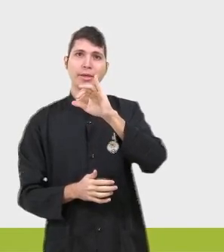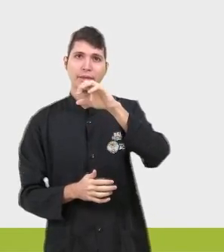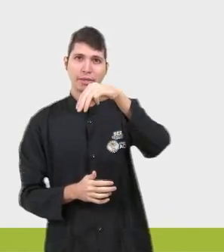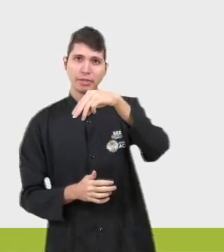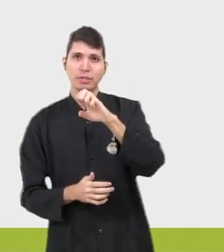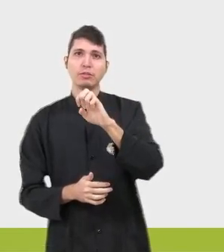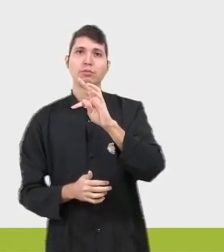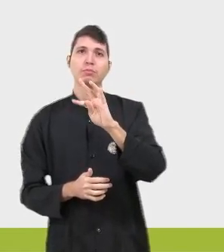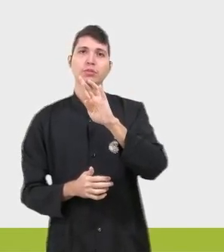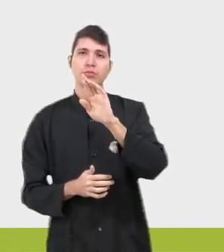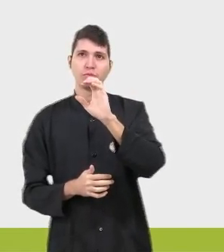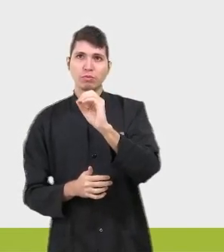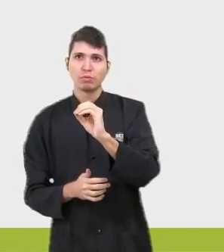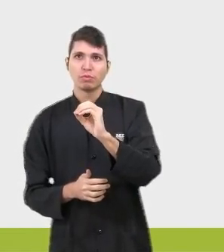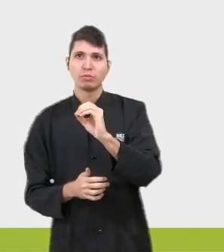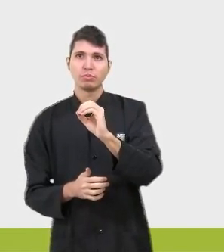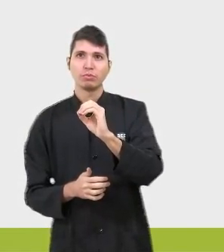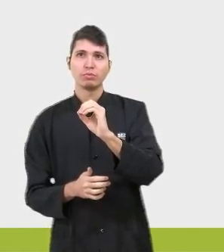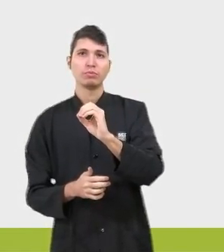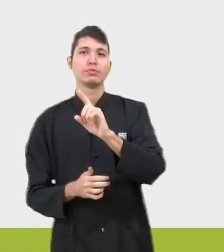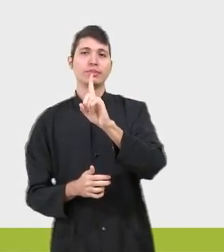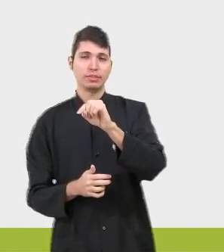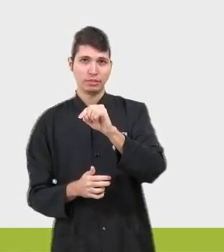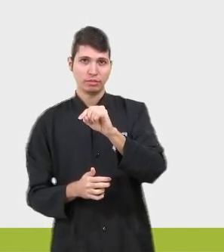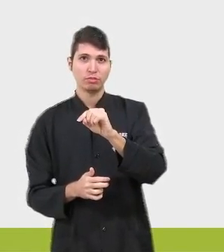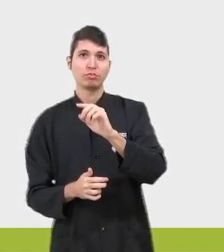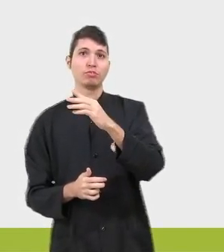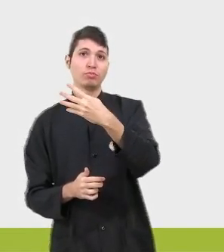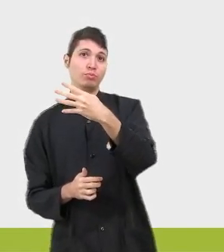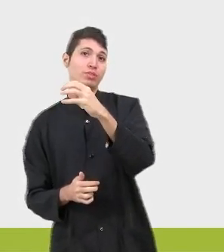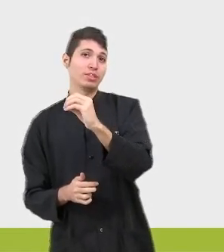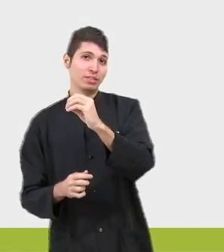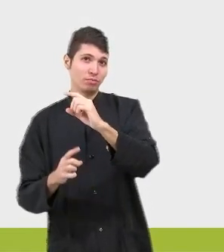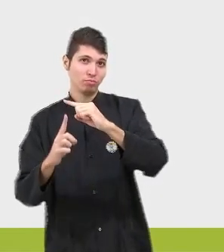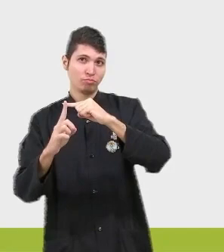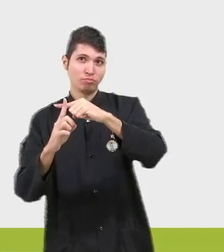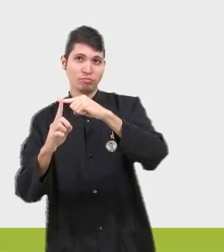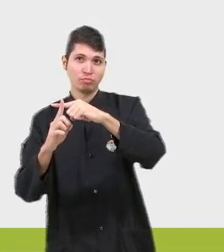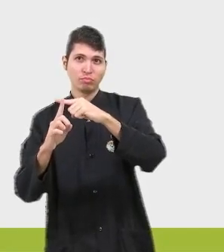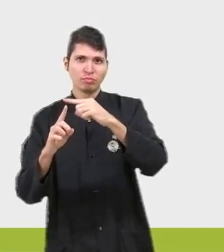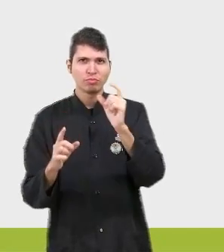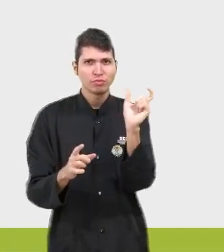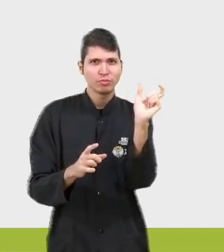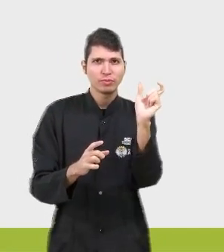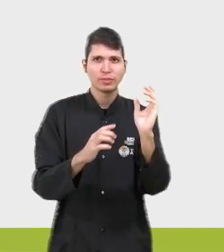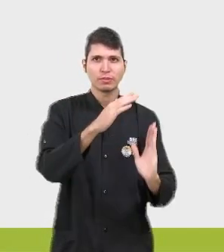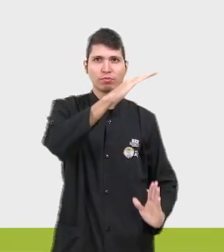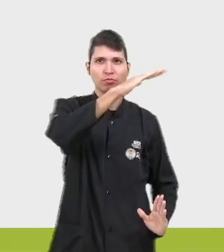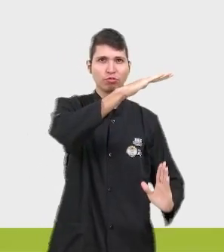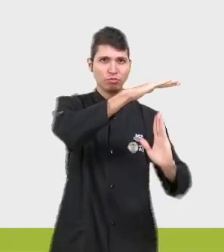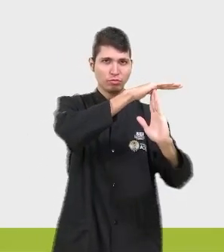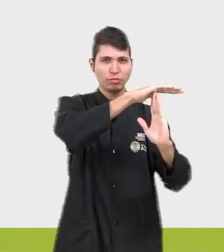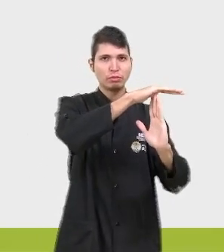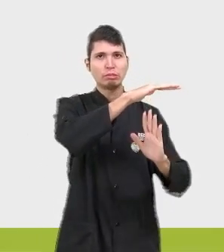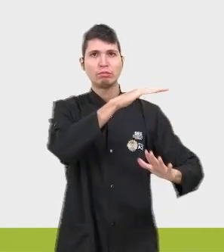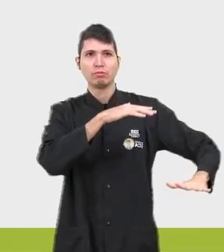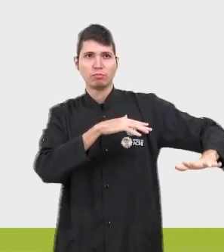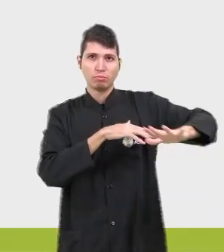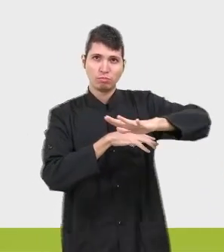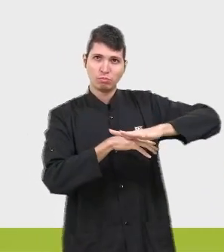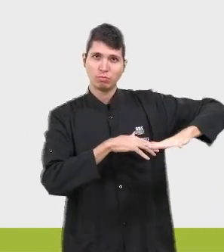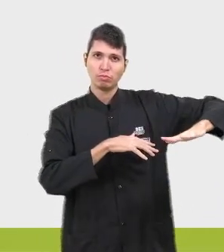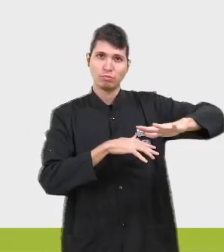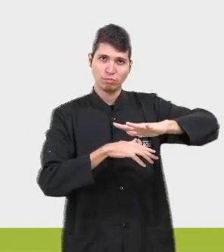que aproveite o máximo. Olha a palavrinha máximo aqui, ó. Máximo. Diária possível. Após a